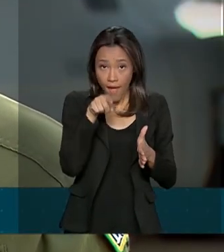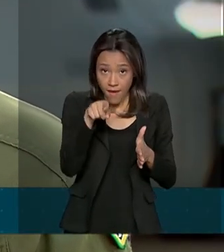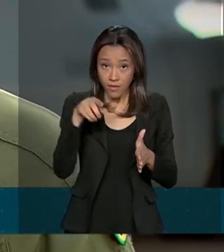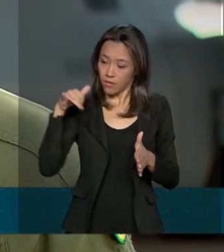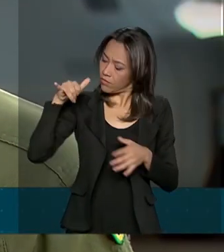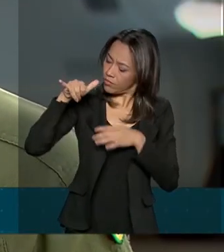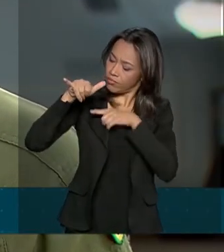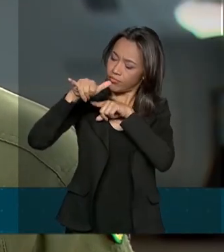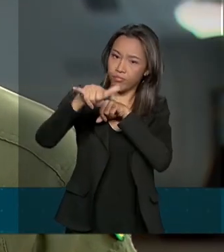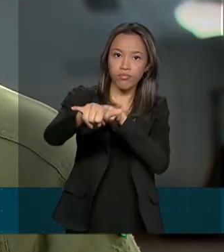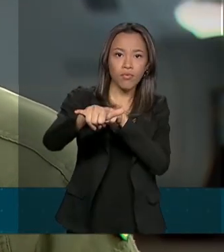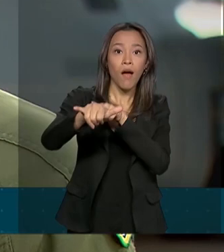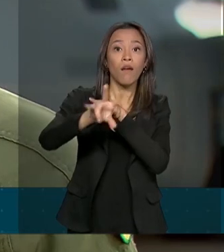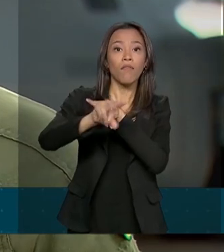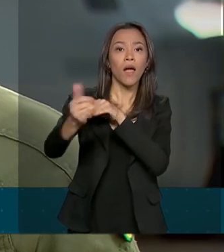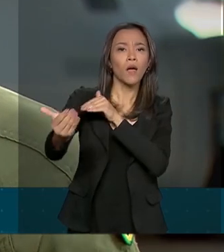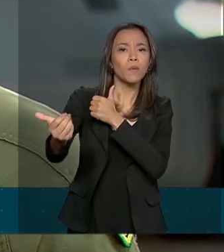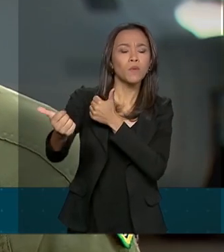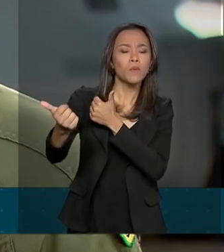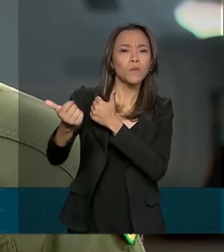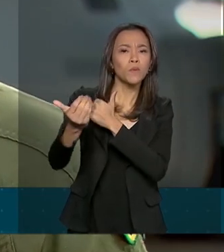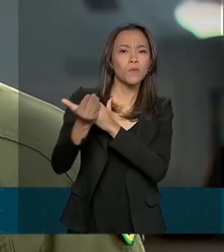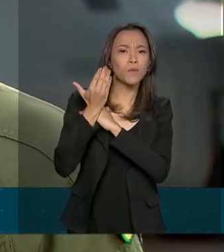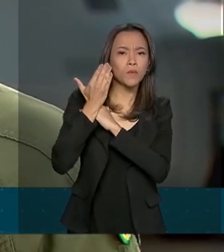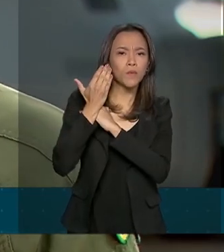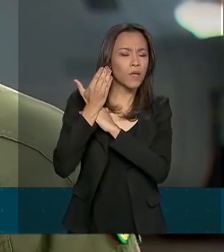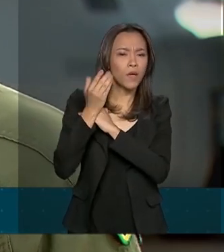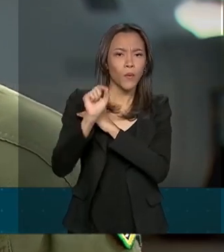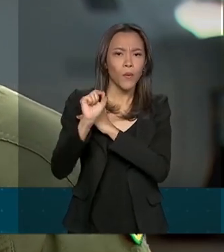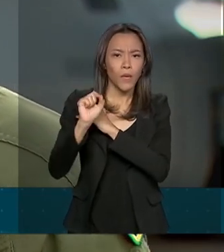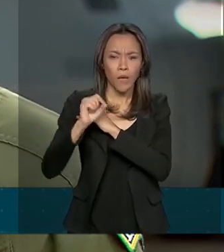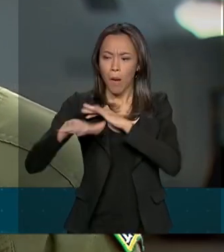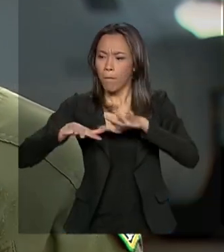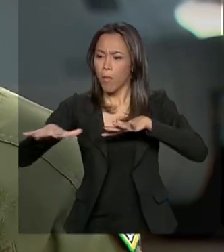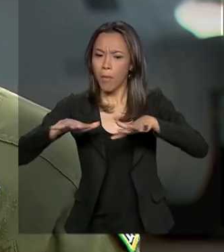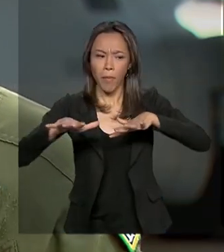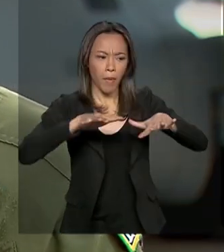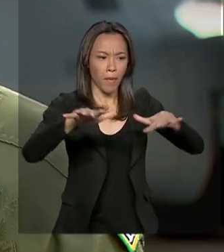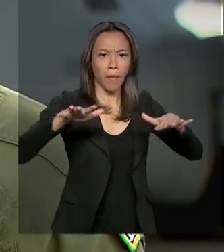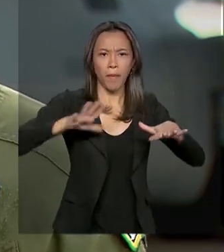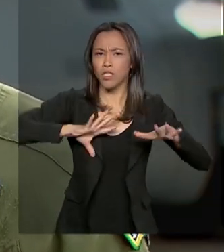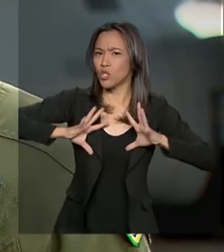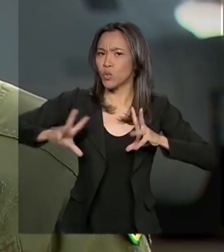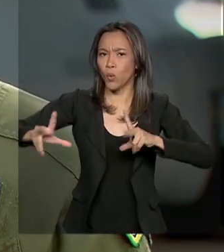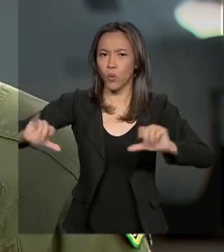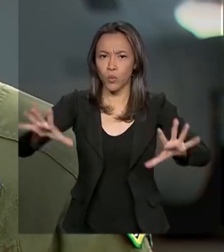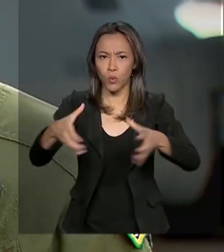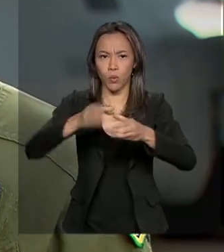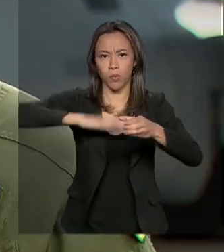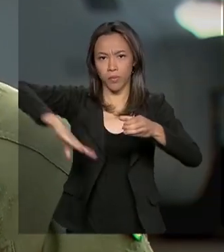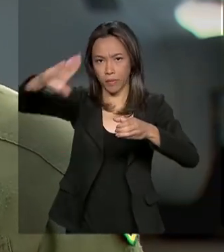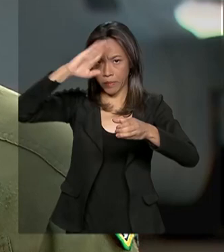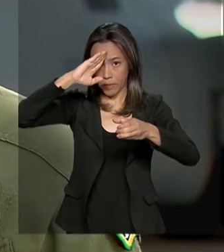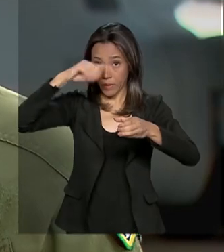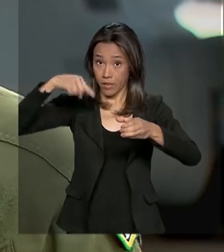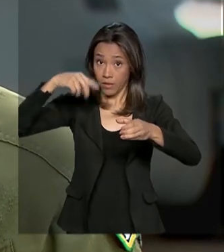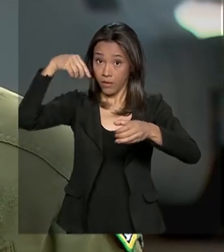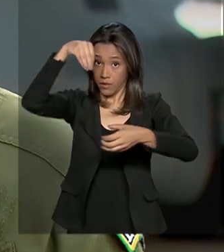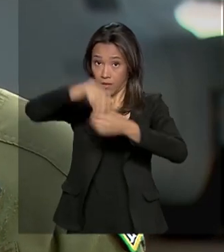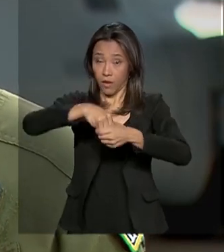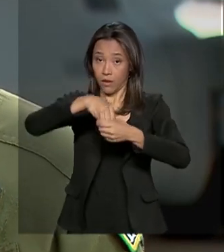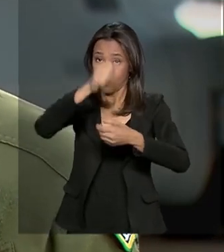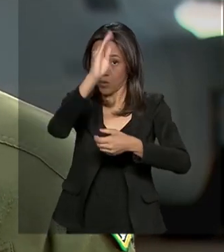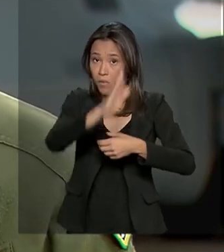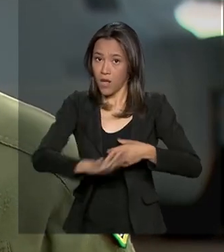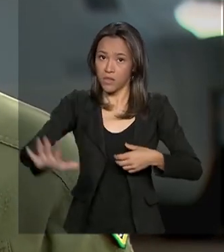de uma forma de fazer uma mobilização, não só da Força Aérea, como de todas as Forças Armadas, no território brasileiro